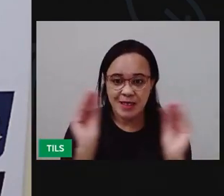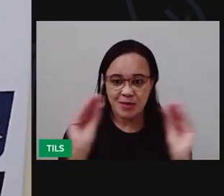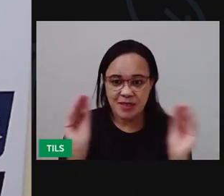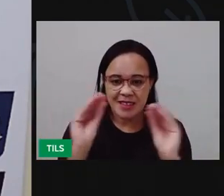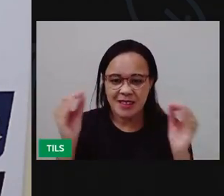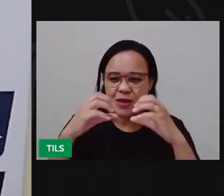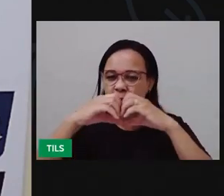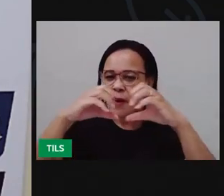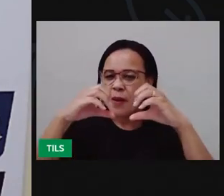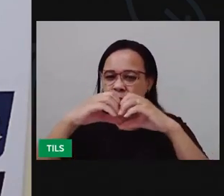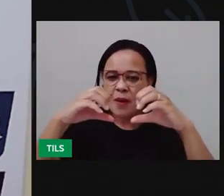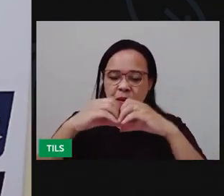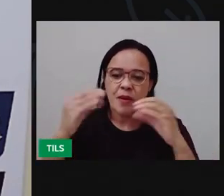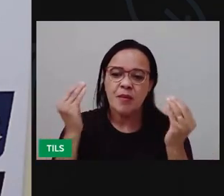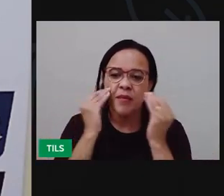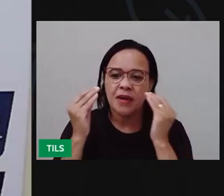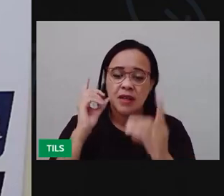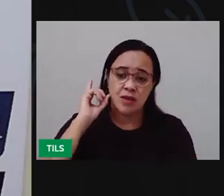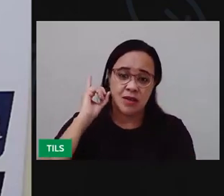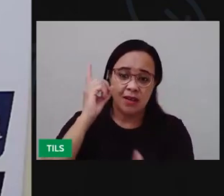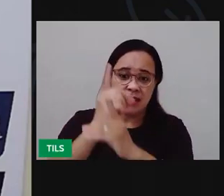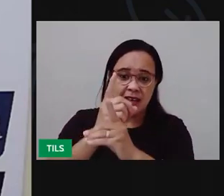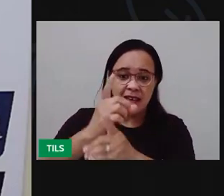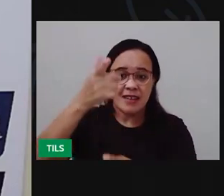coração. Até o próximo encontro.